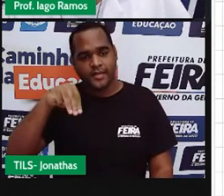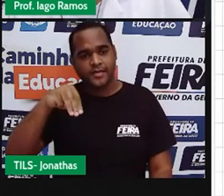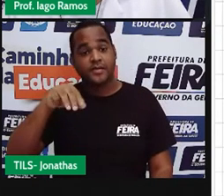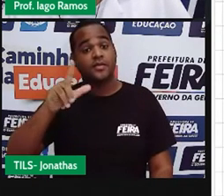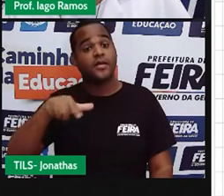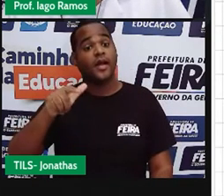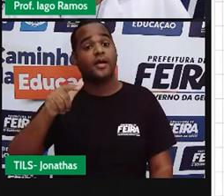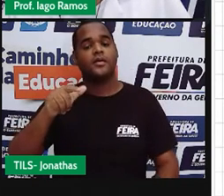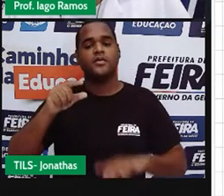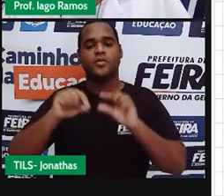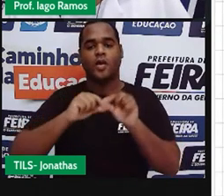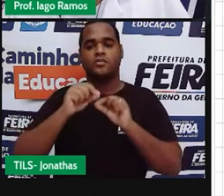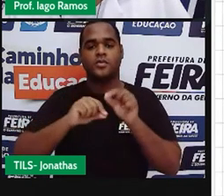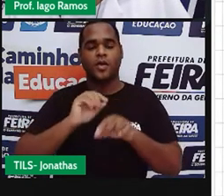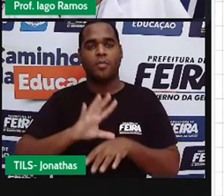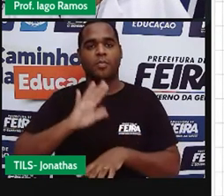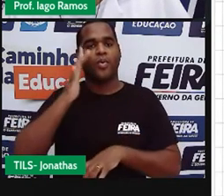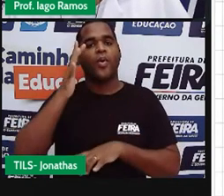o que é que vai acontecer?